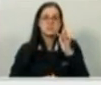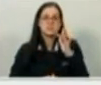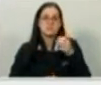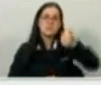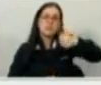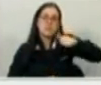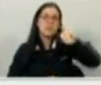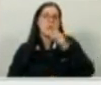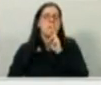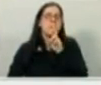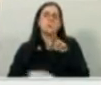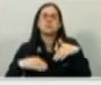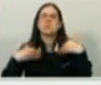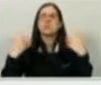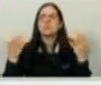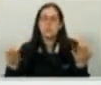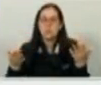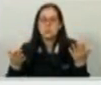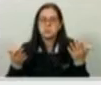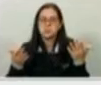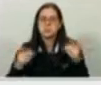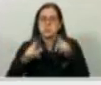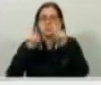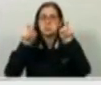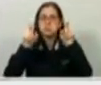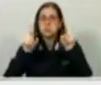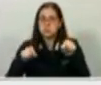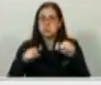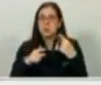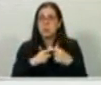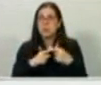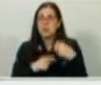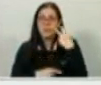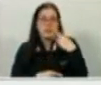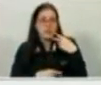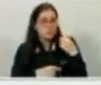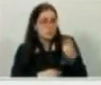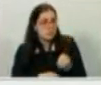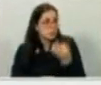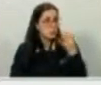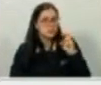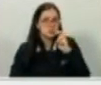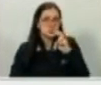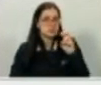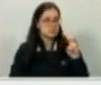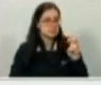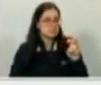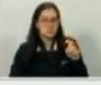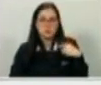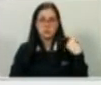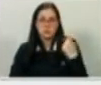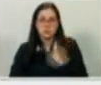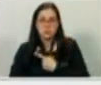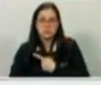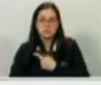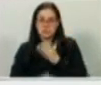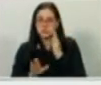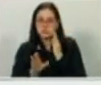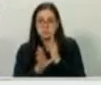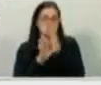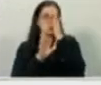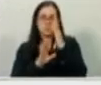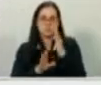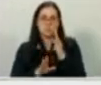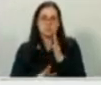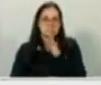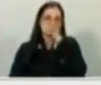desse vestibular para cada um dos 55 vereadores aqui. Nós não temos bola de cristal para adivinhar o que vai acontecer